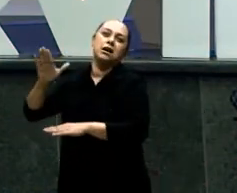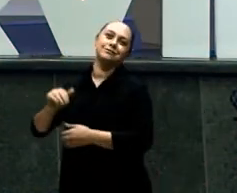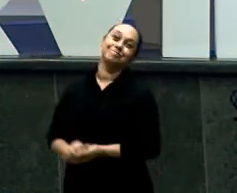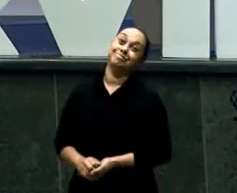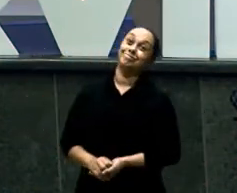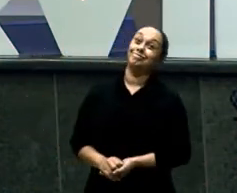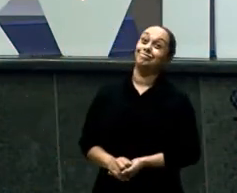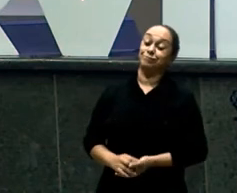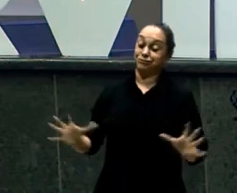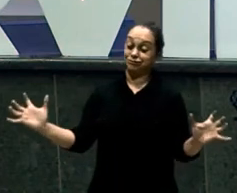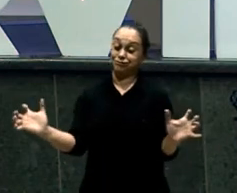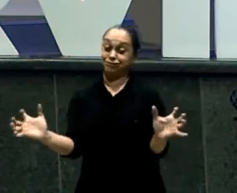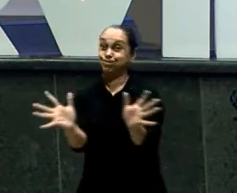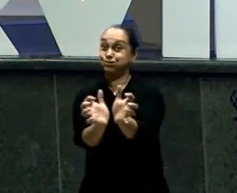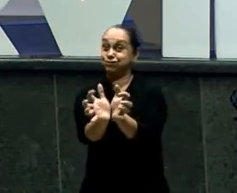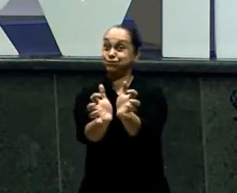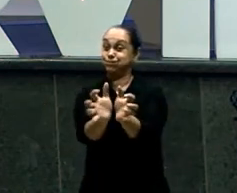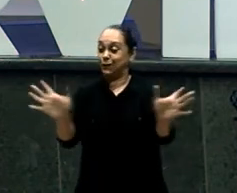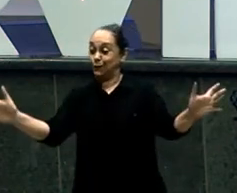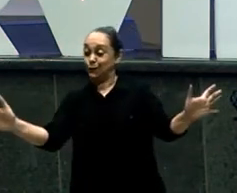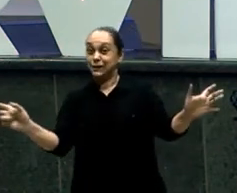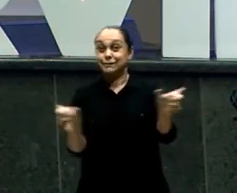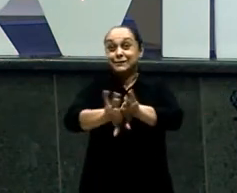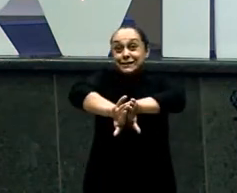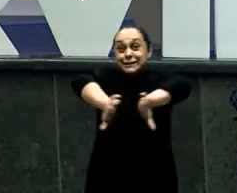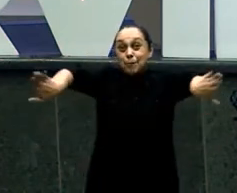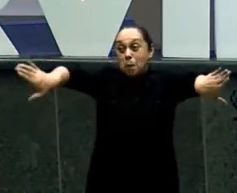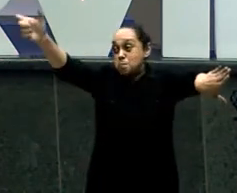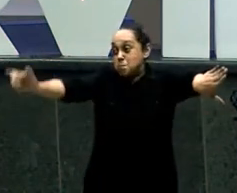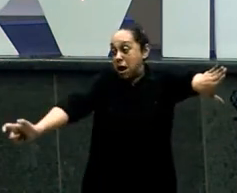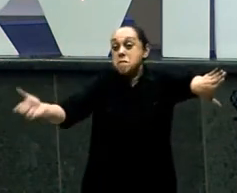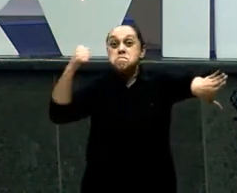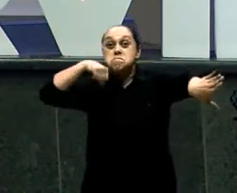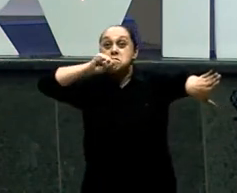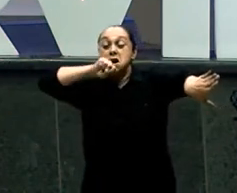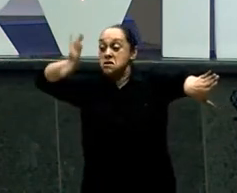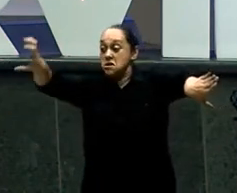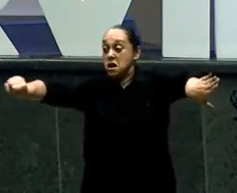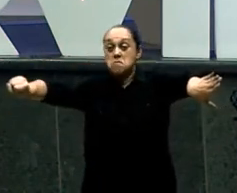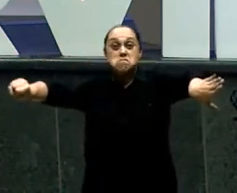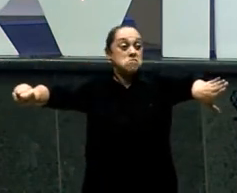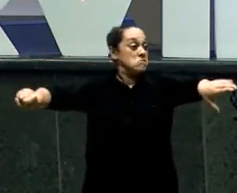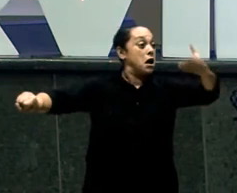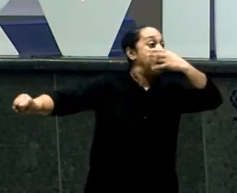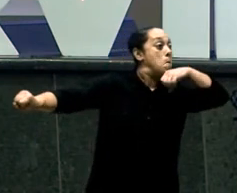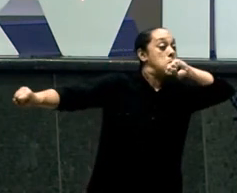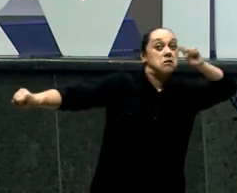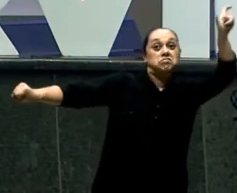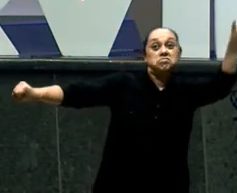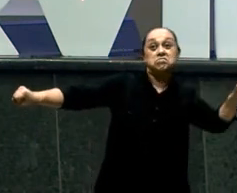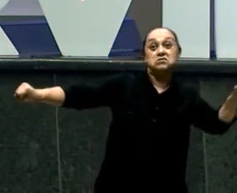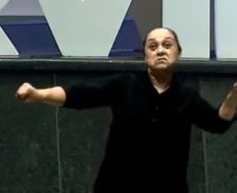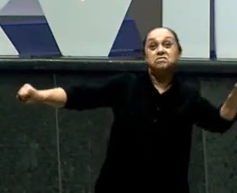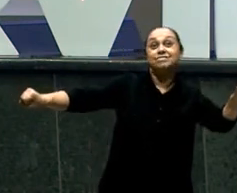A mamãe te ama demais Você Porque as mães E os pais falam Que não tem filho preferido Fala ou não fala